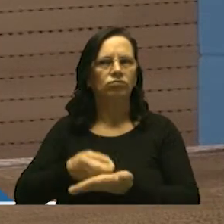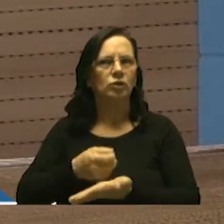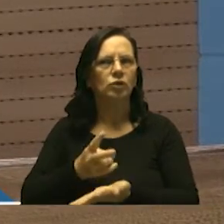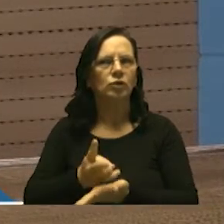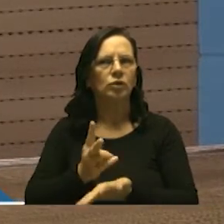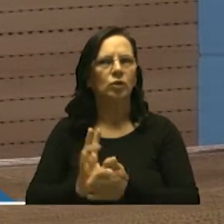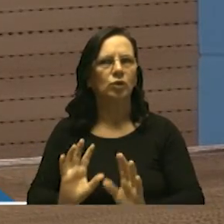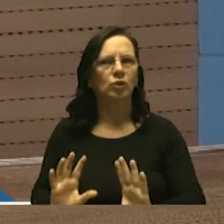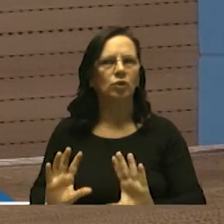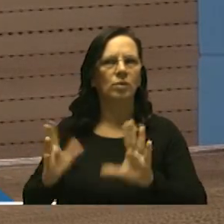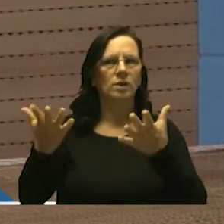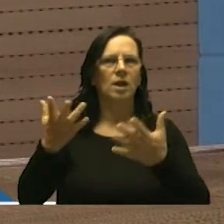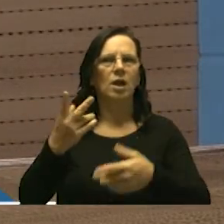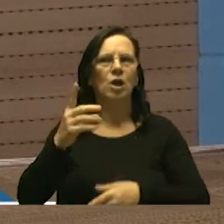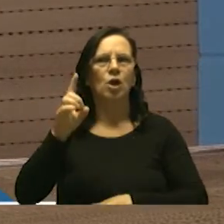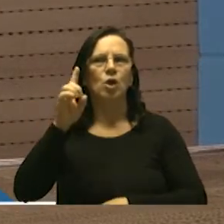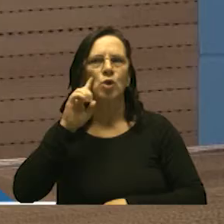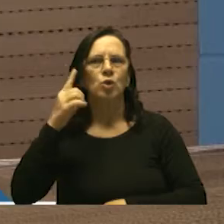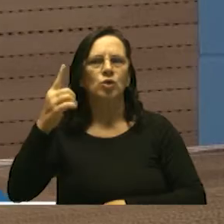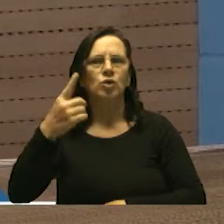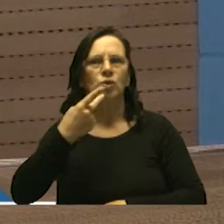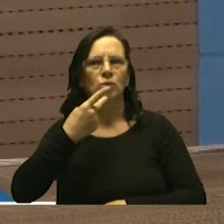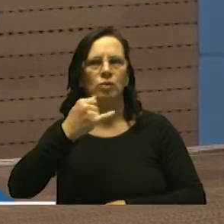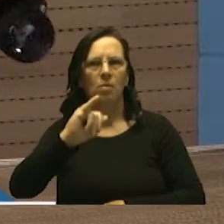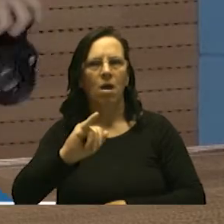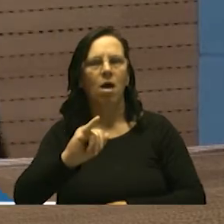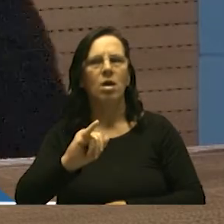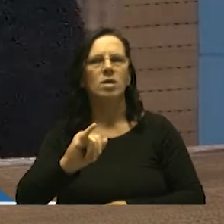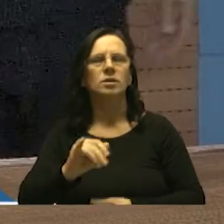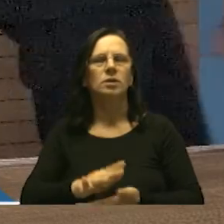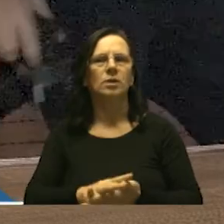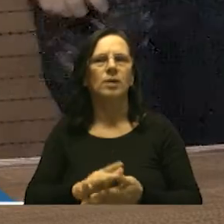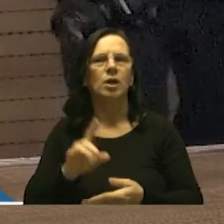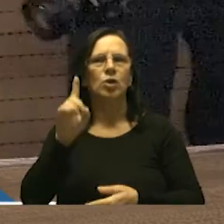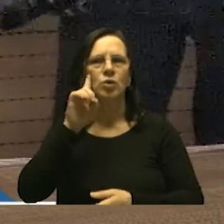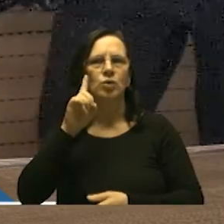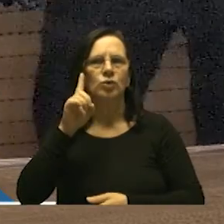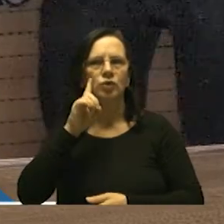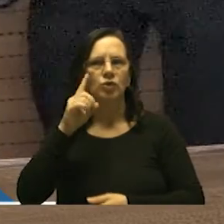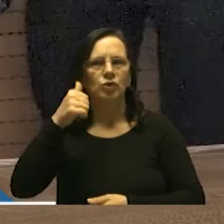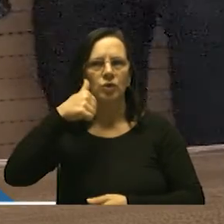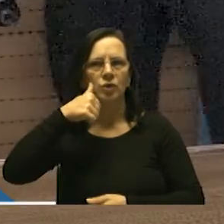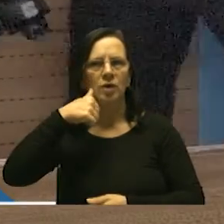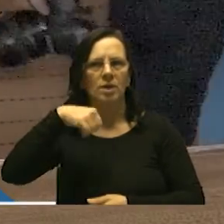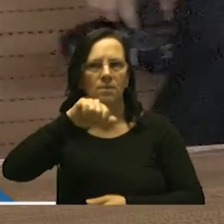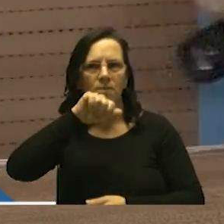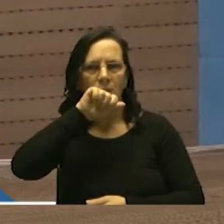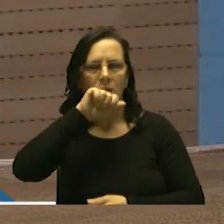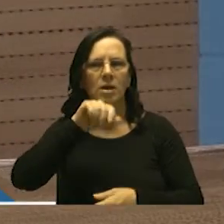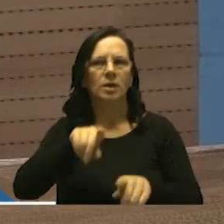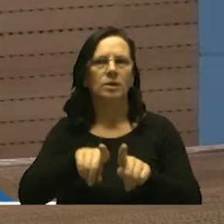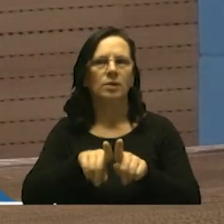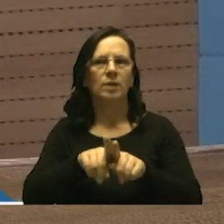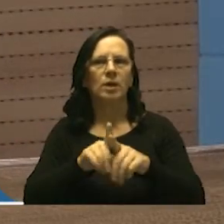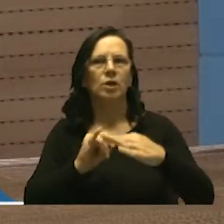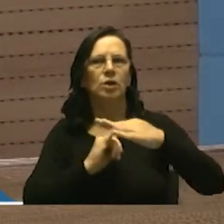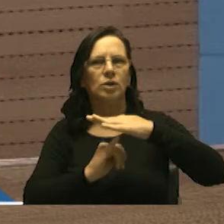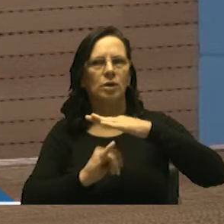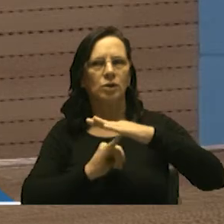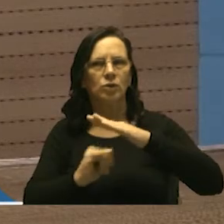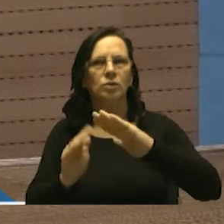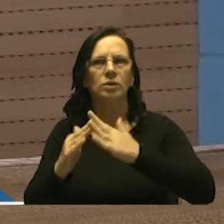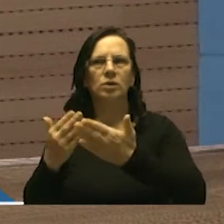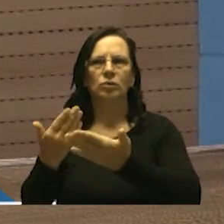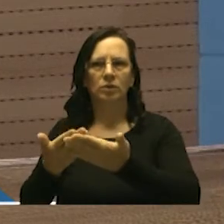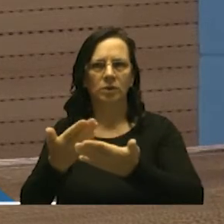da comemoração do dia dos pais do dia das mães nas instituições educacionais nós sabemos que